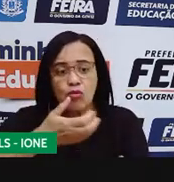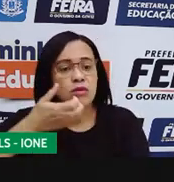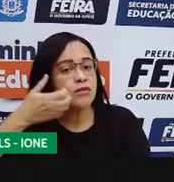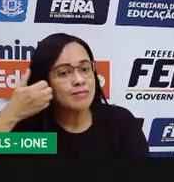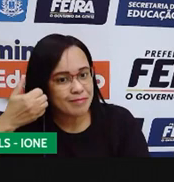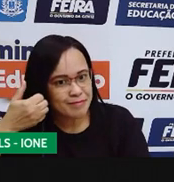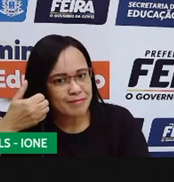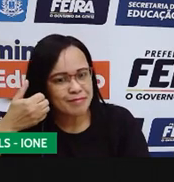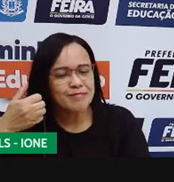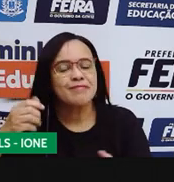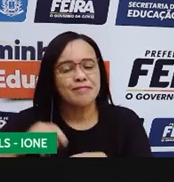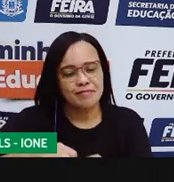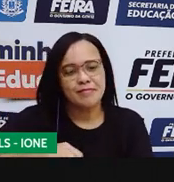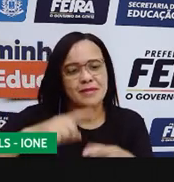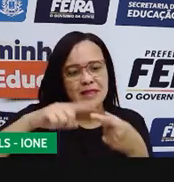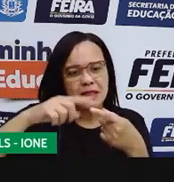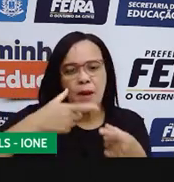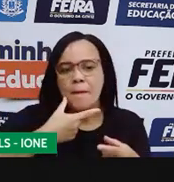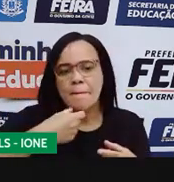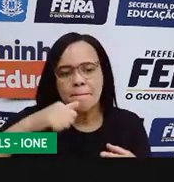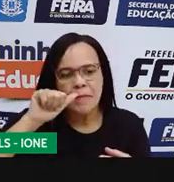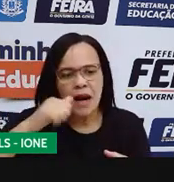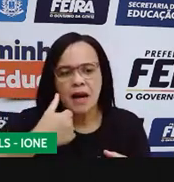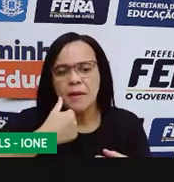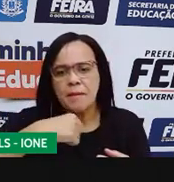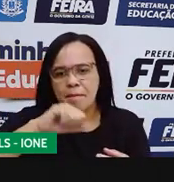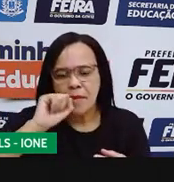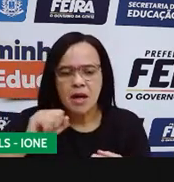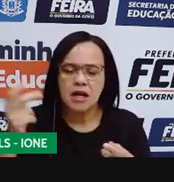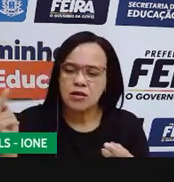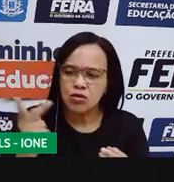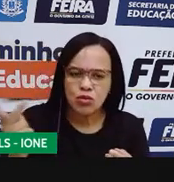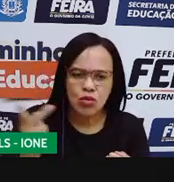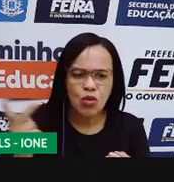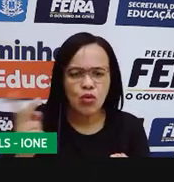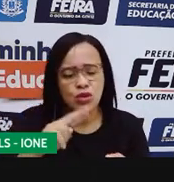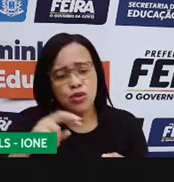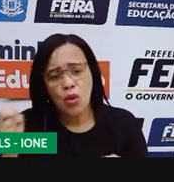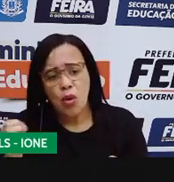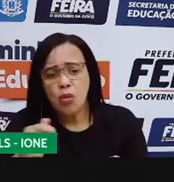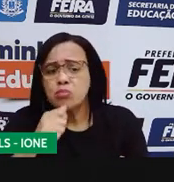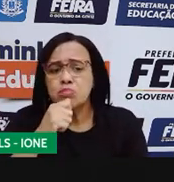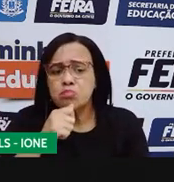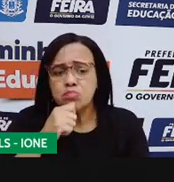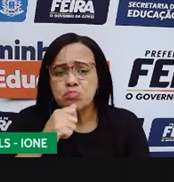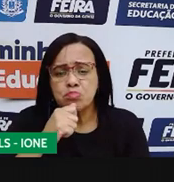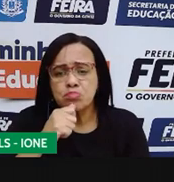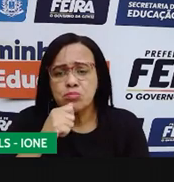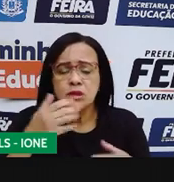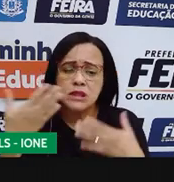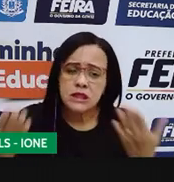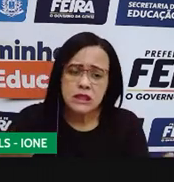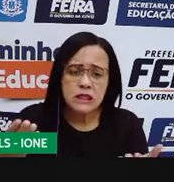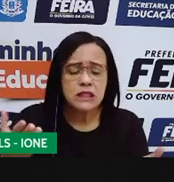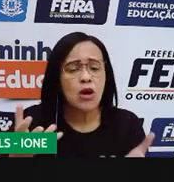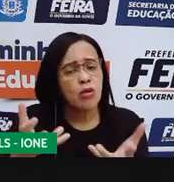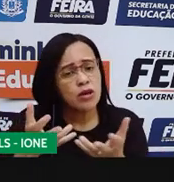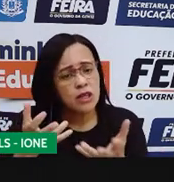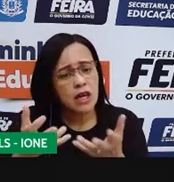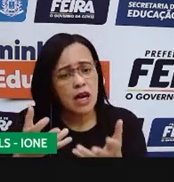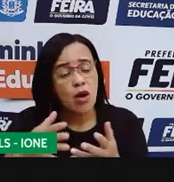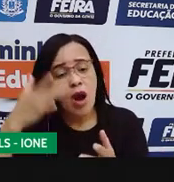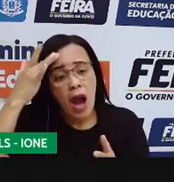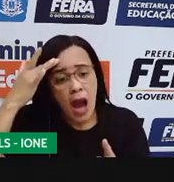sua mãe, seu pai, com algum deles, com os dois ou com nenhum dos dois. Eu proponho para vocês que amanhã tragam a